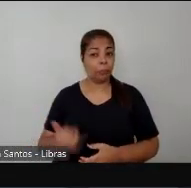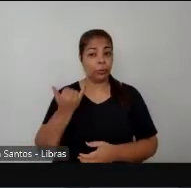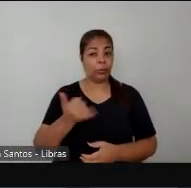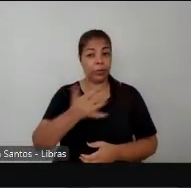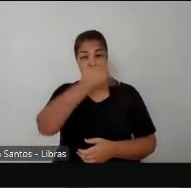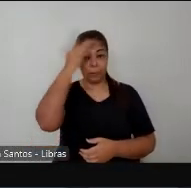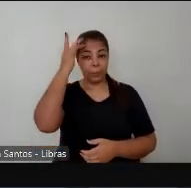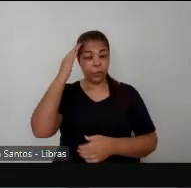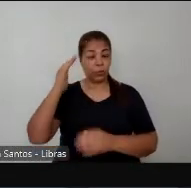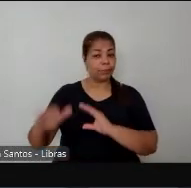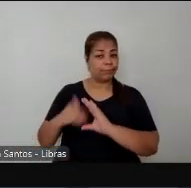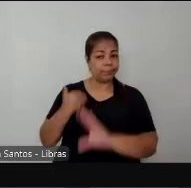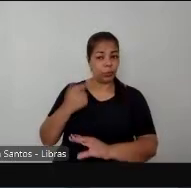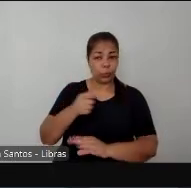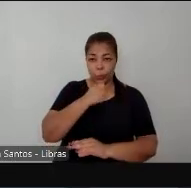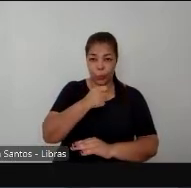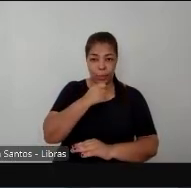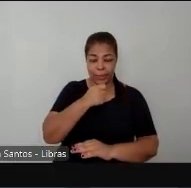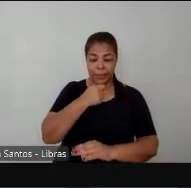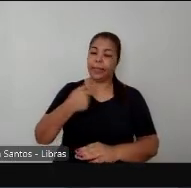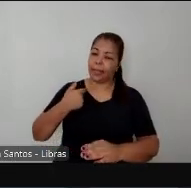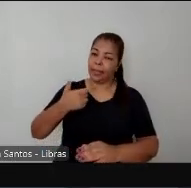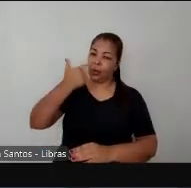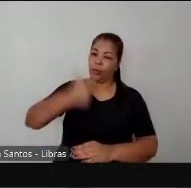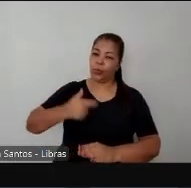segunda questão aqui para você então